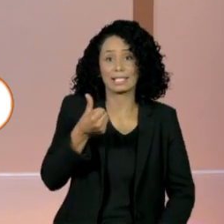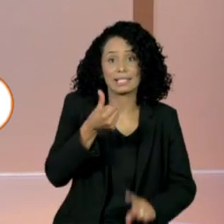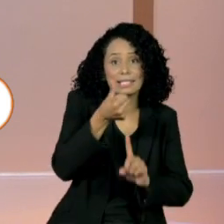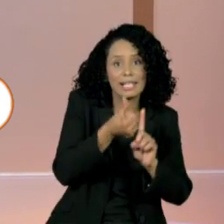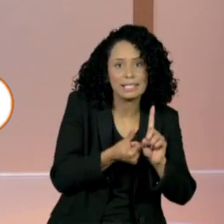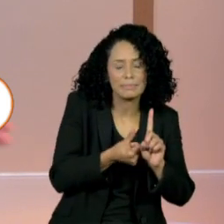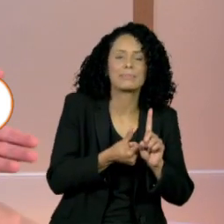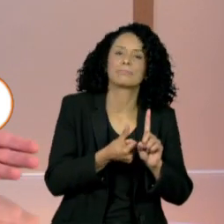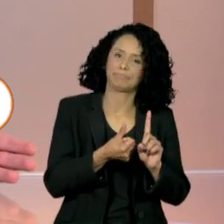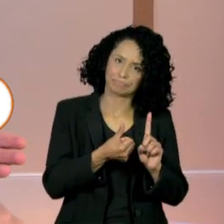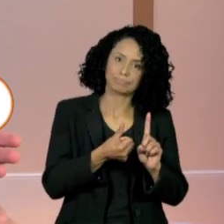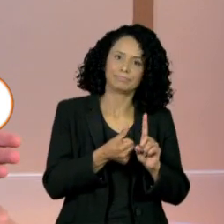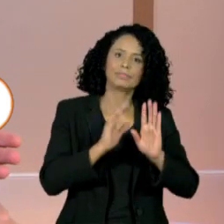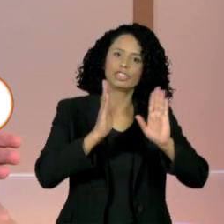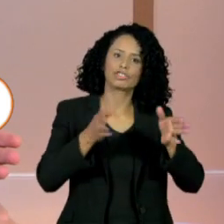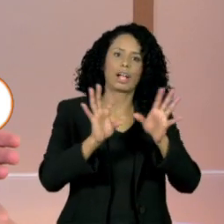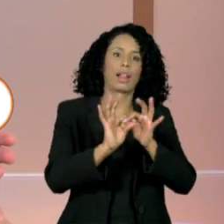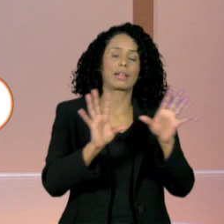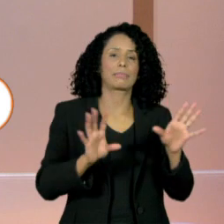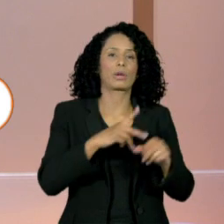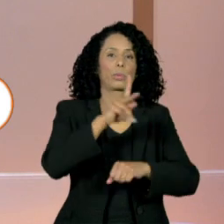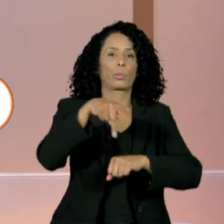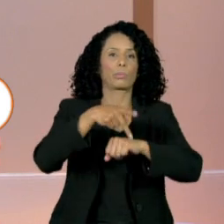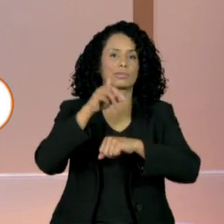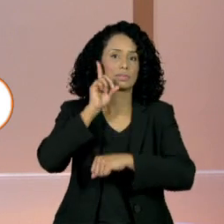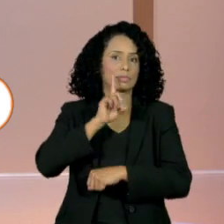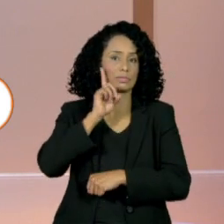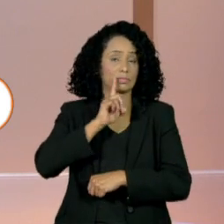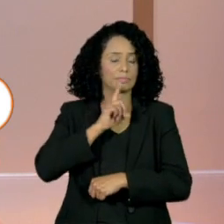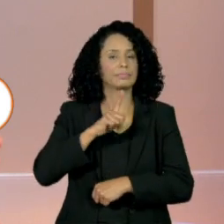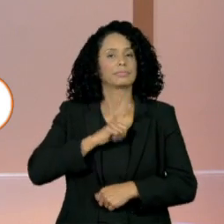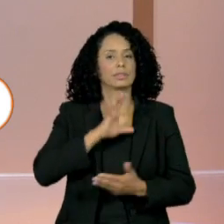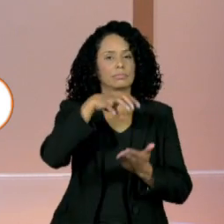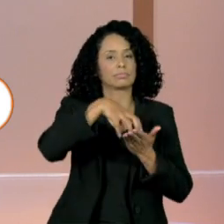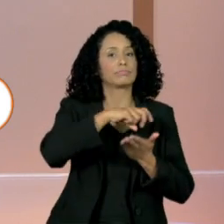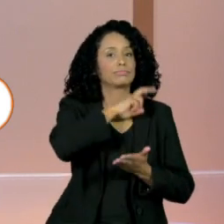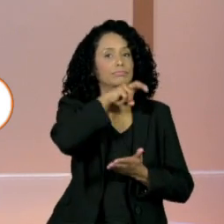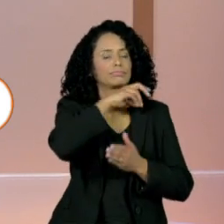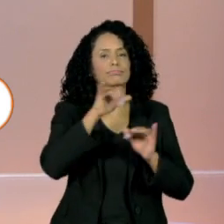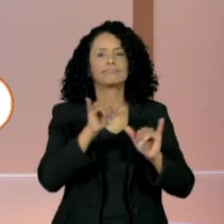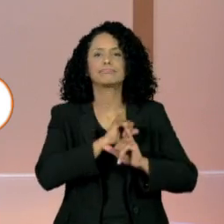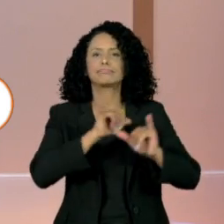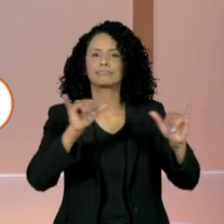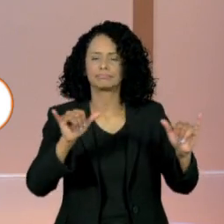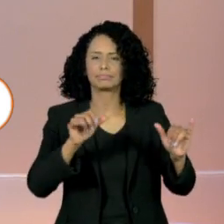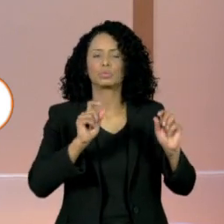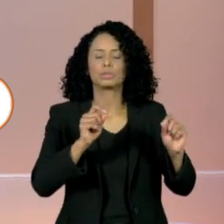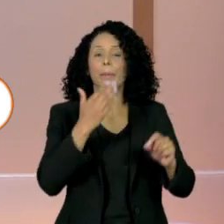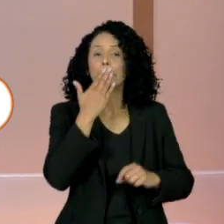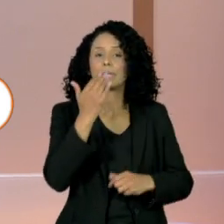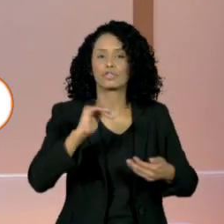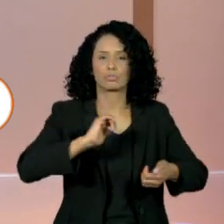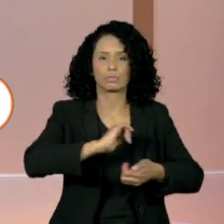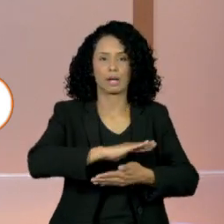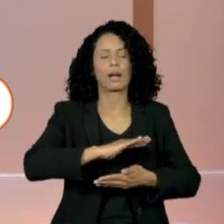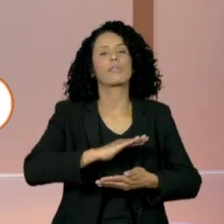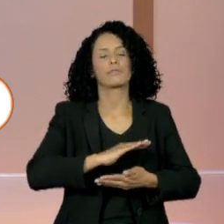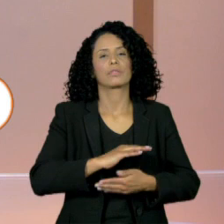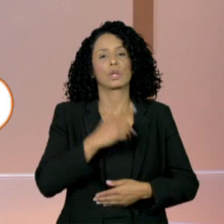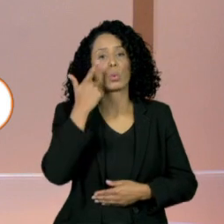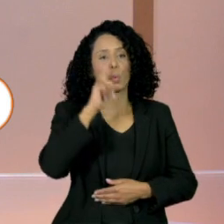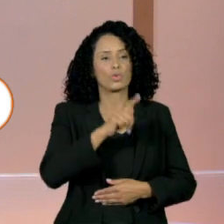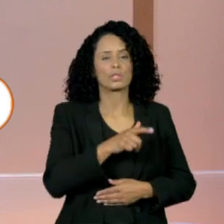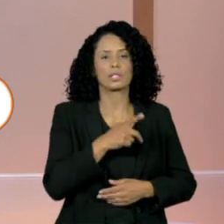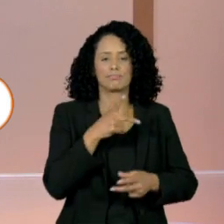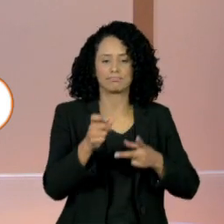de idade, como já foi liberado nos Estados Unidos. O Instituto Butantan já enviou pedido de liberação para a Anvisa para aplicação a partir